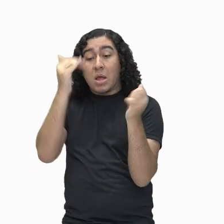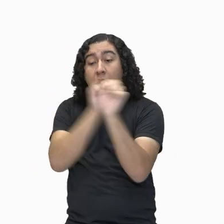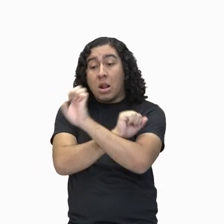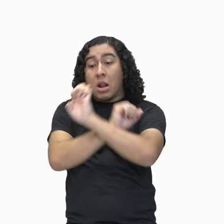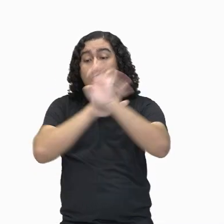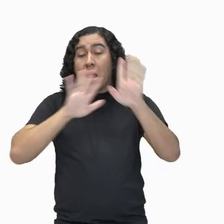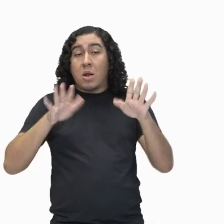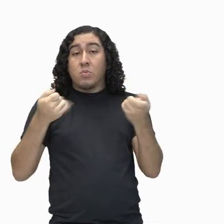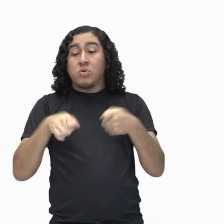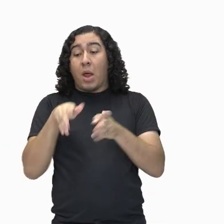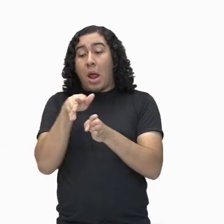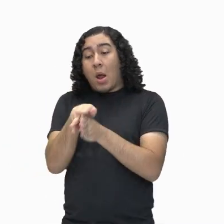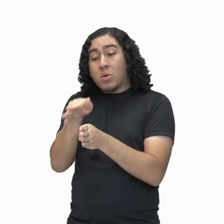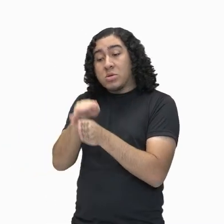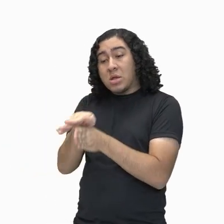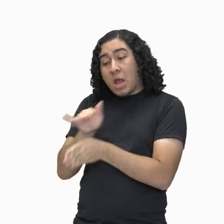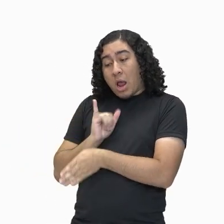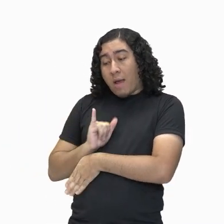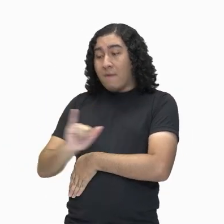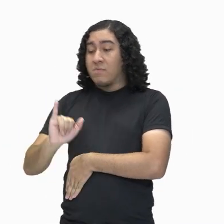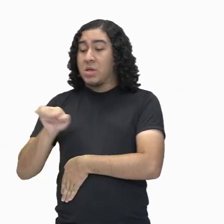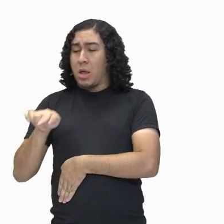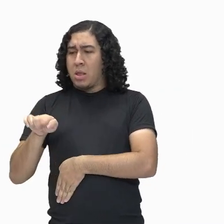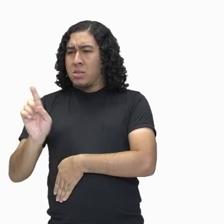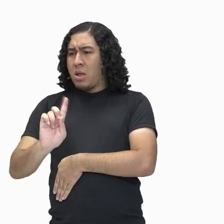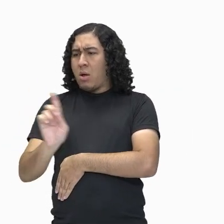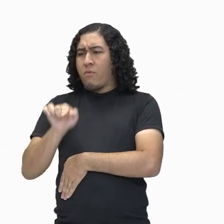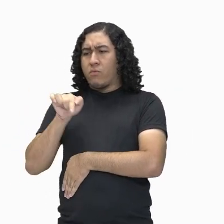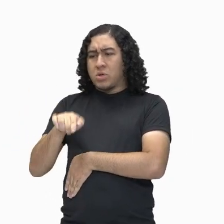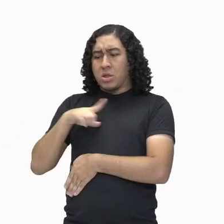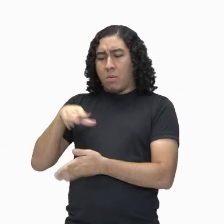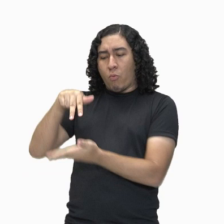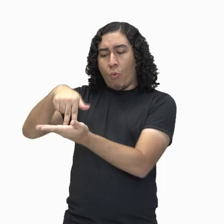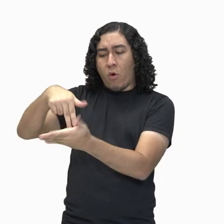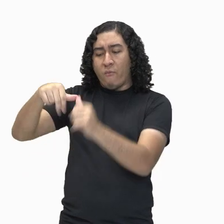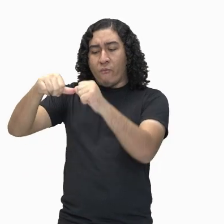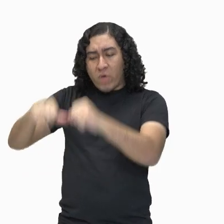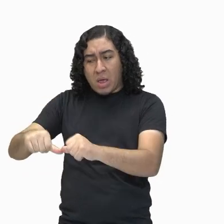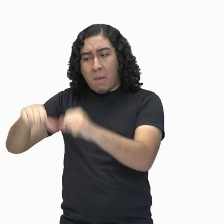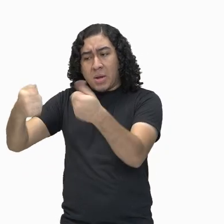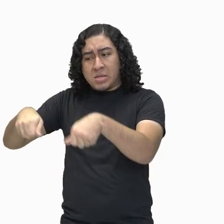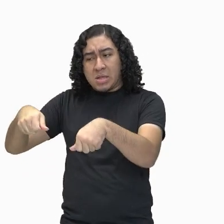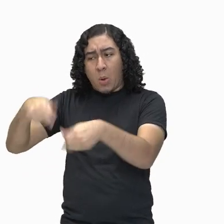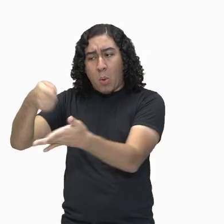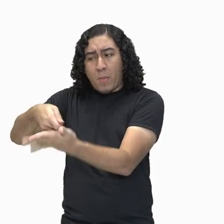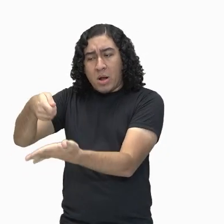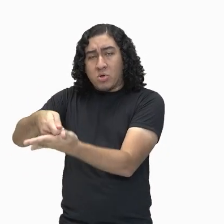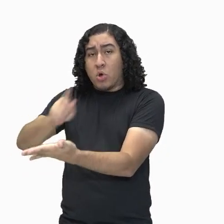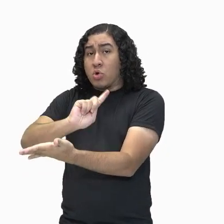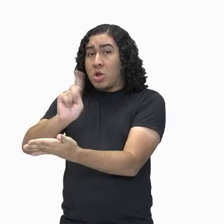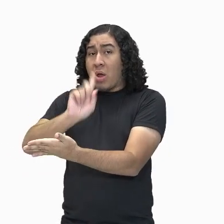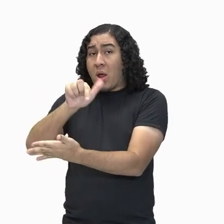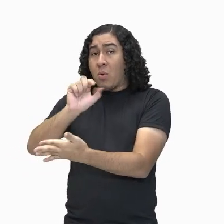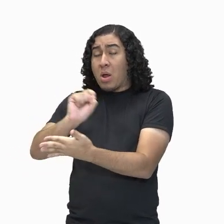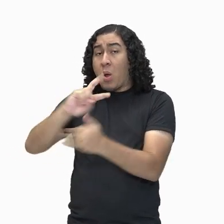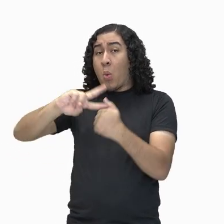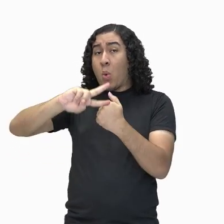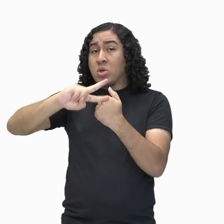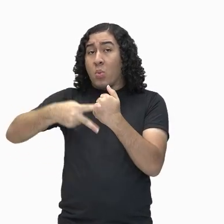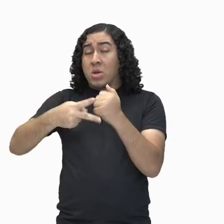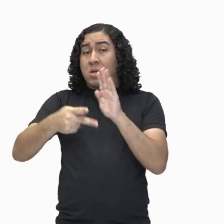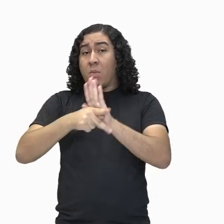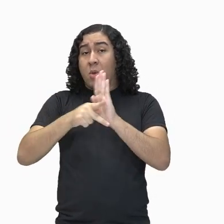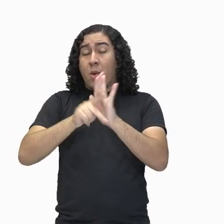orientação e dizer, não, você não está aí porque tem que ser assim. Isto é fruto de uma relação desigual.